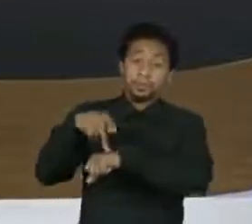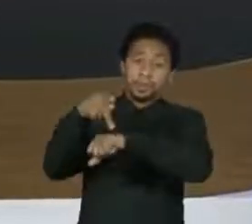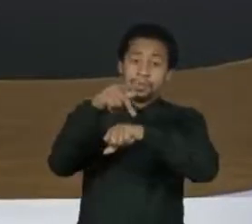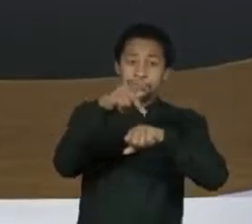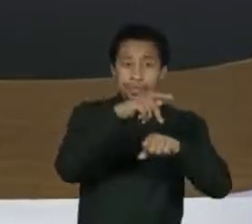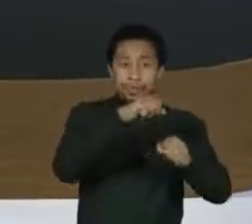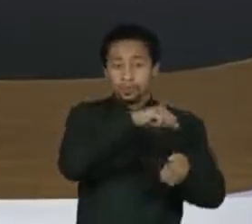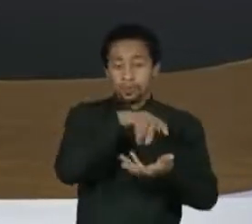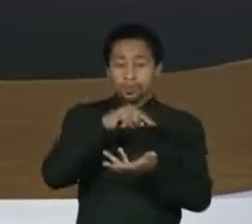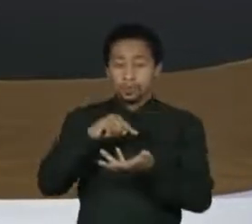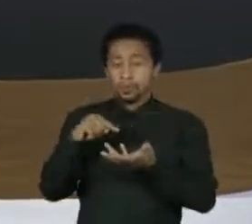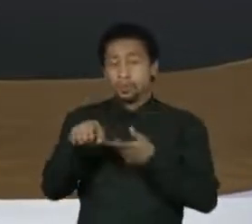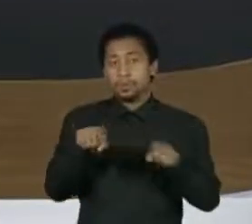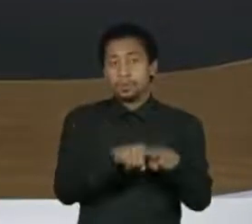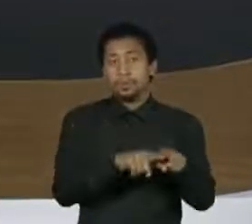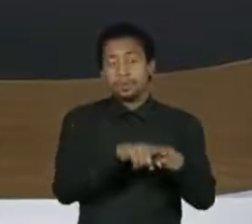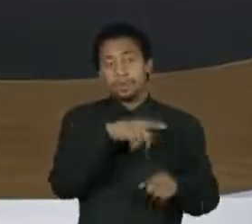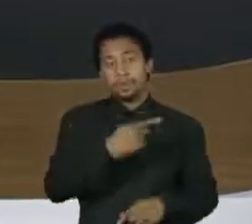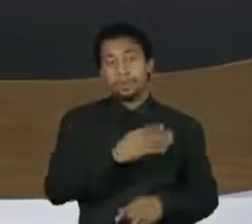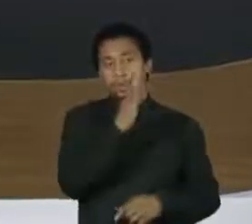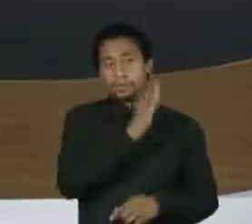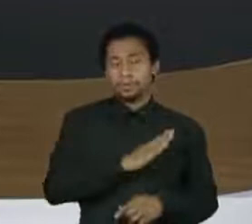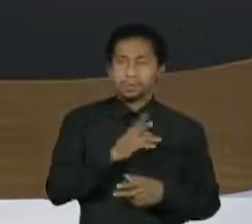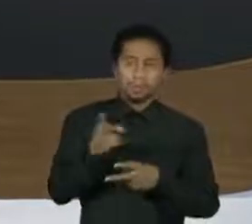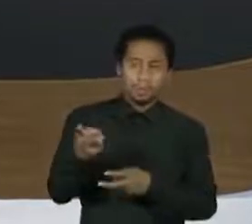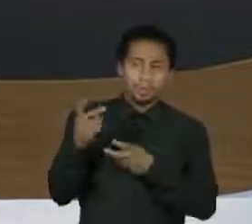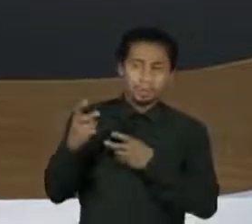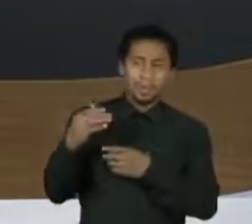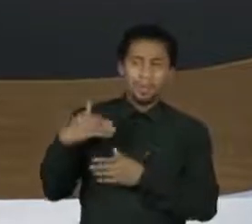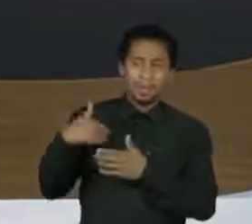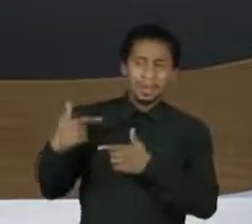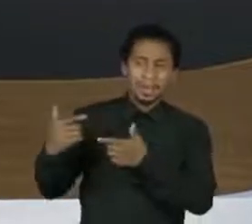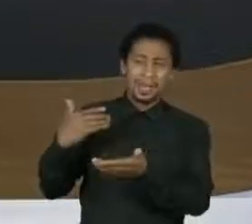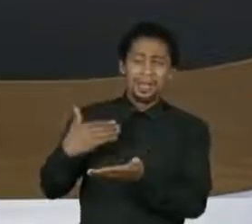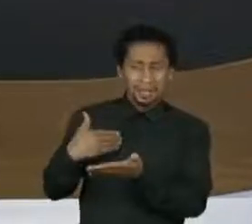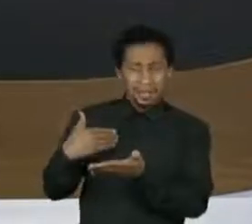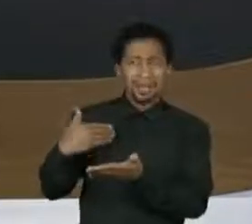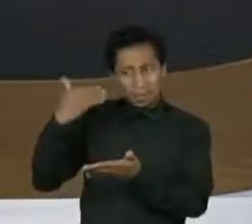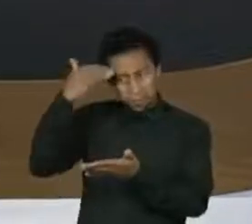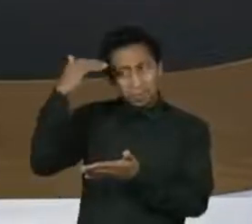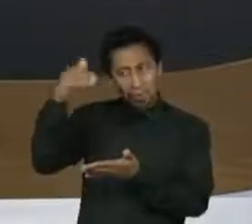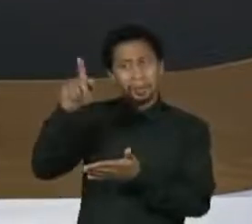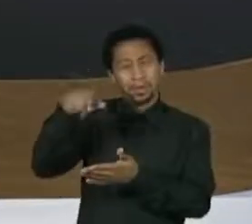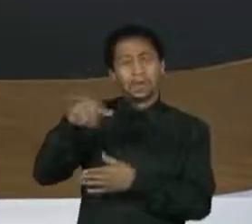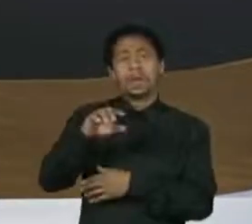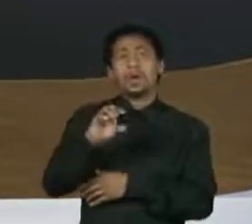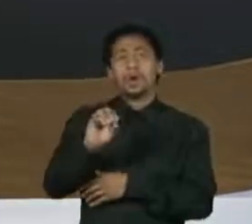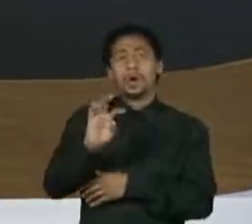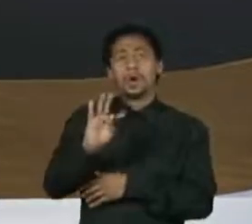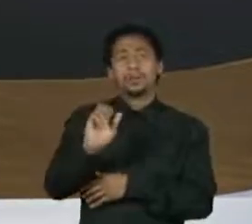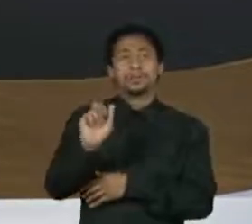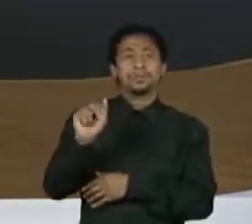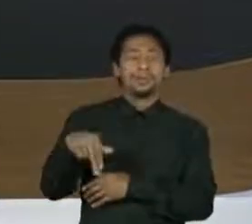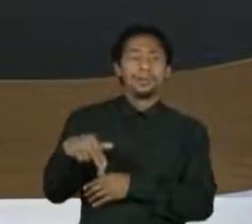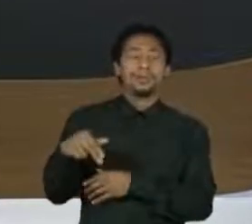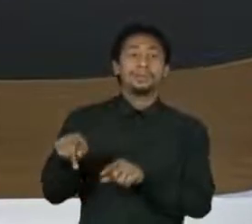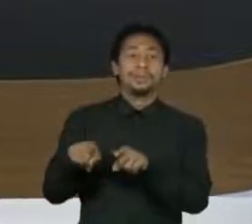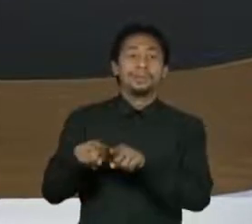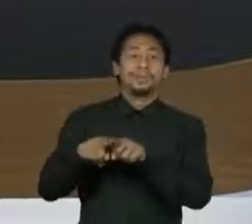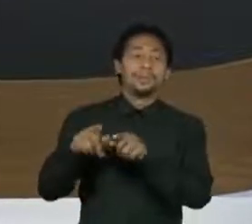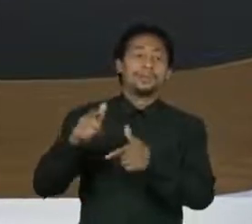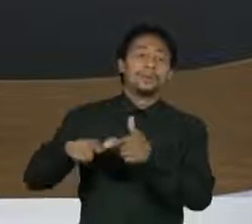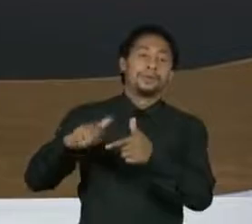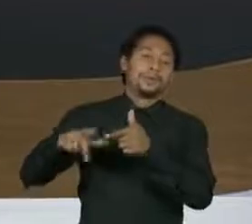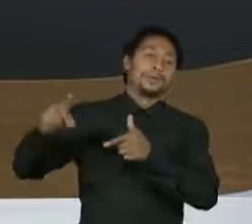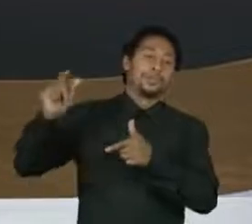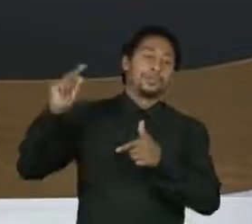comprou isso como sendo culpa da OTAN, uma reação à OTAN, uma reação a agressões antigas dos Estados Unidos?